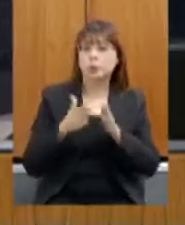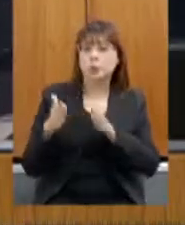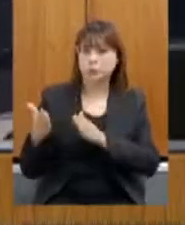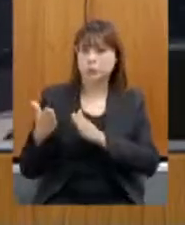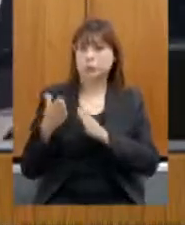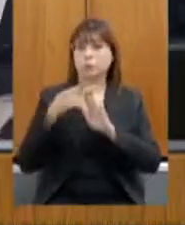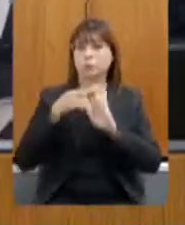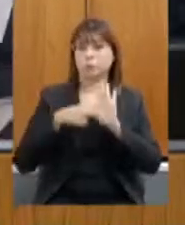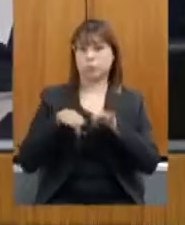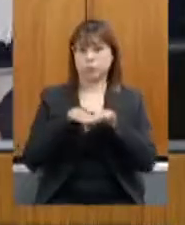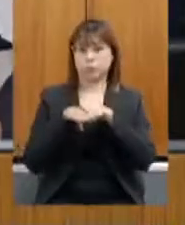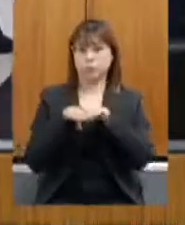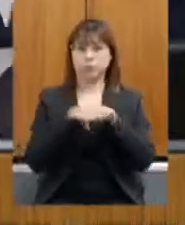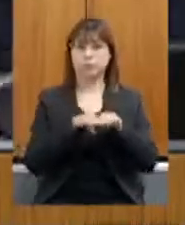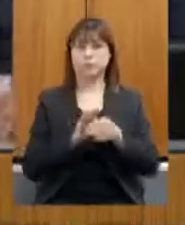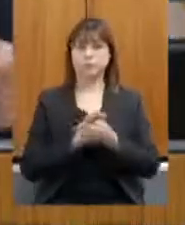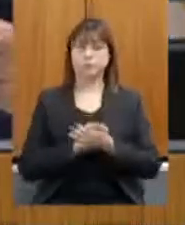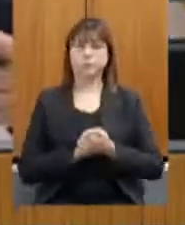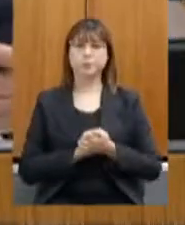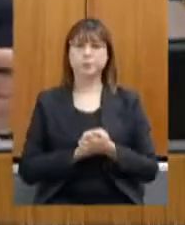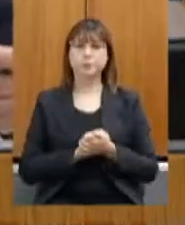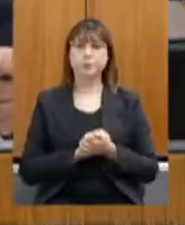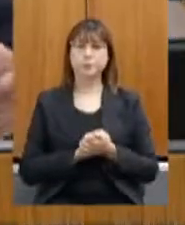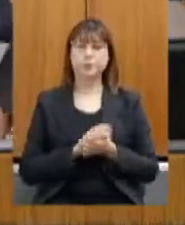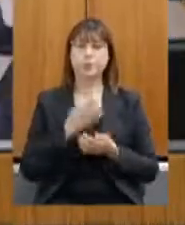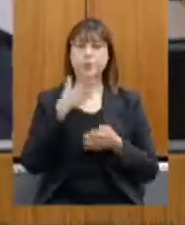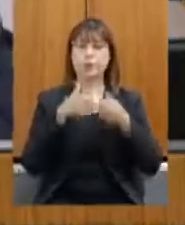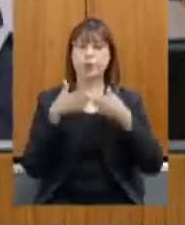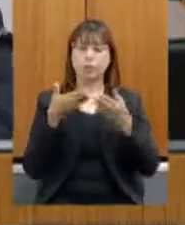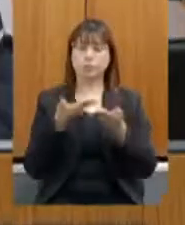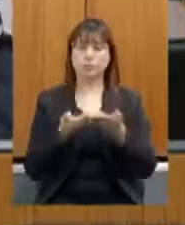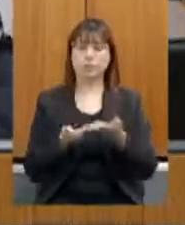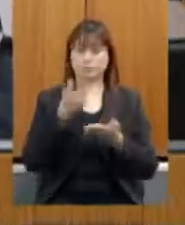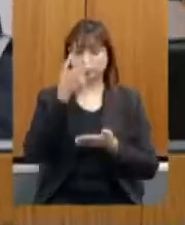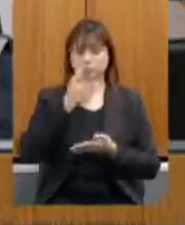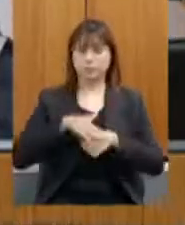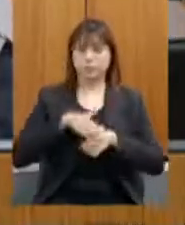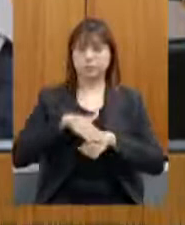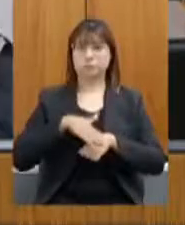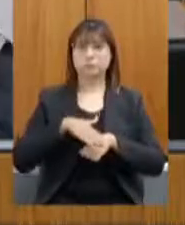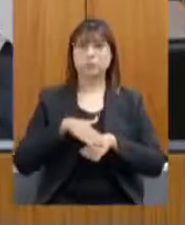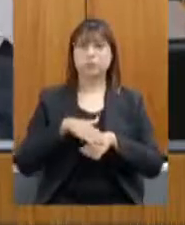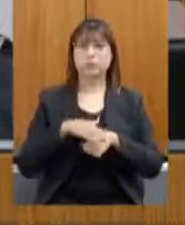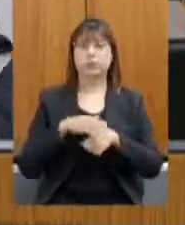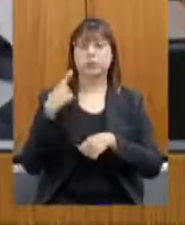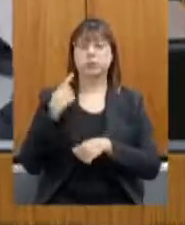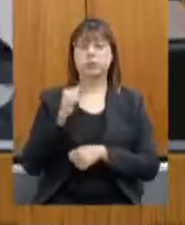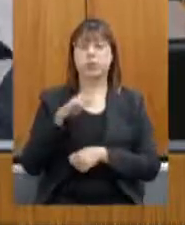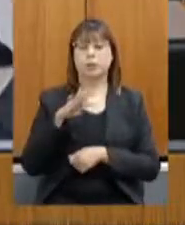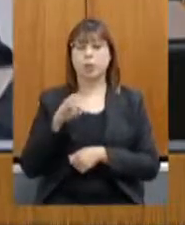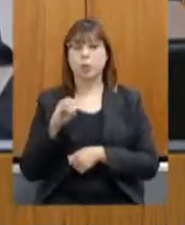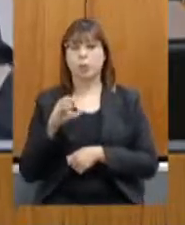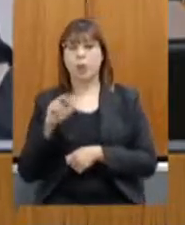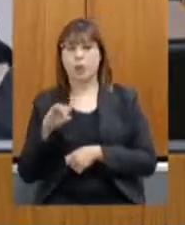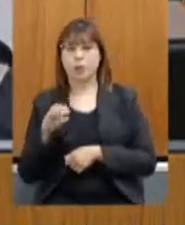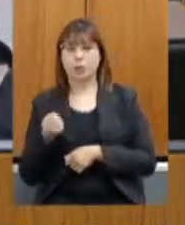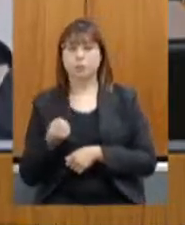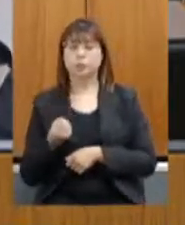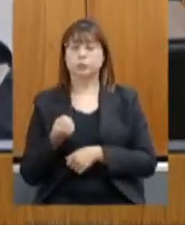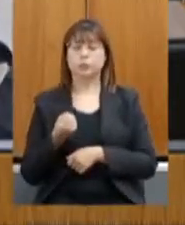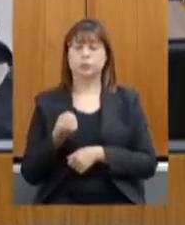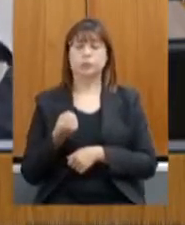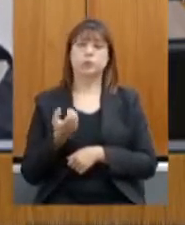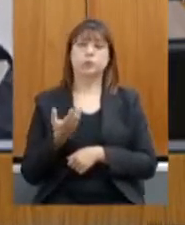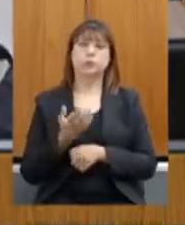regulamentação requerimento de minha autoria do deputado Antônio Carlos Arantes requer seja encaminhado a SEAPA